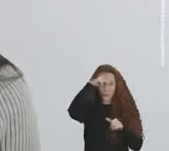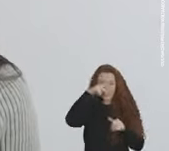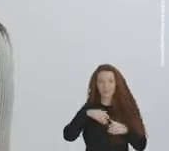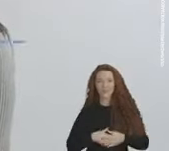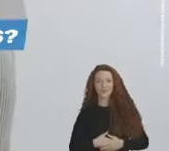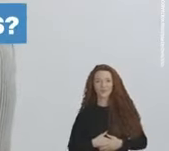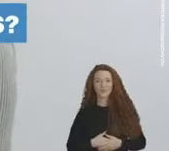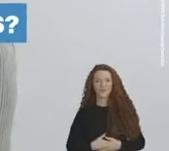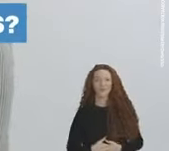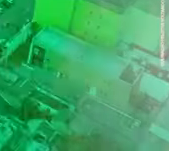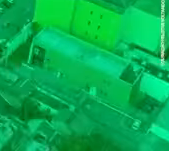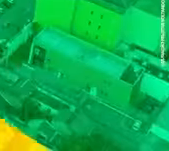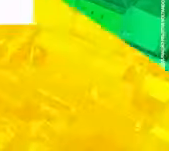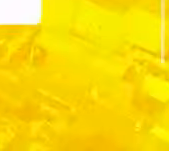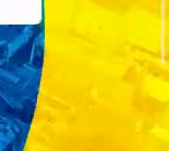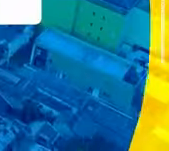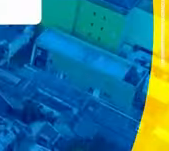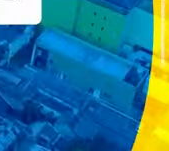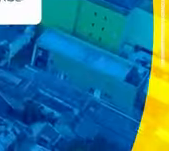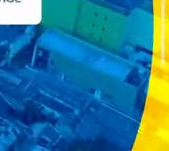para um futuro melhor. Vamos mudar pelotas?